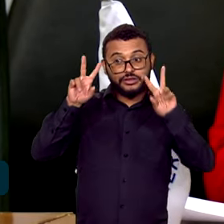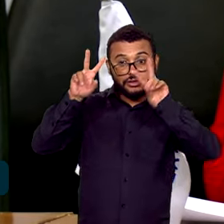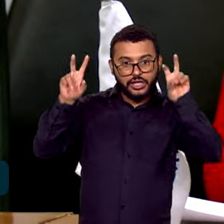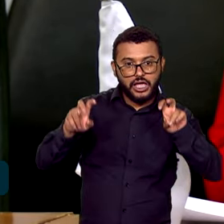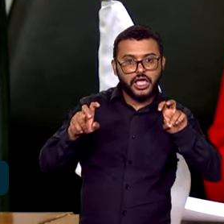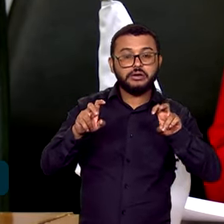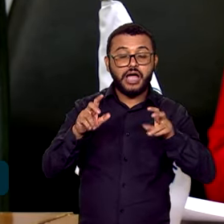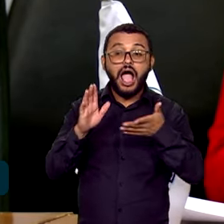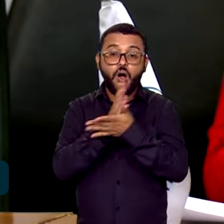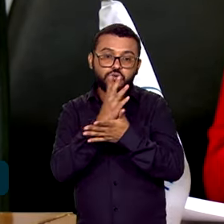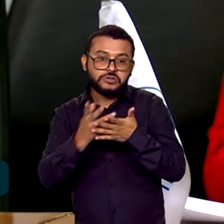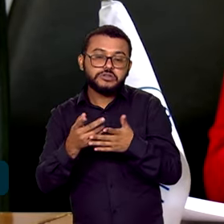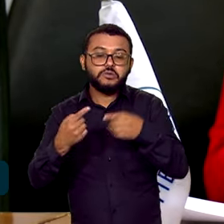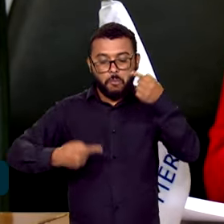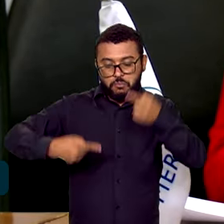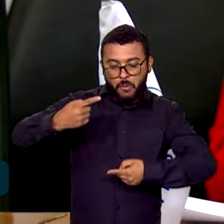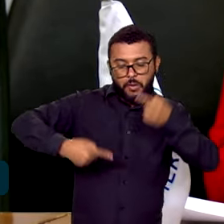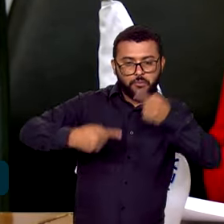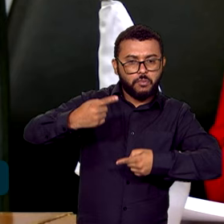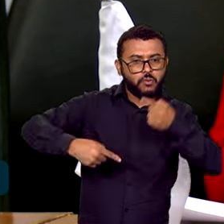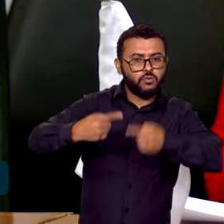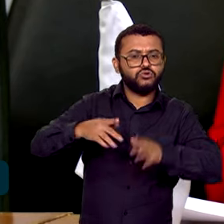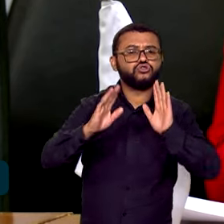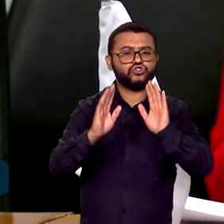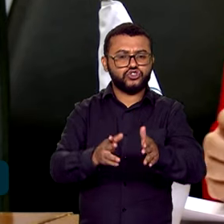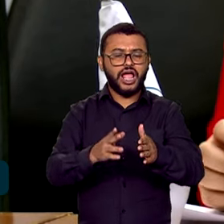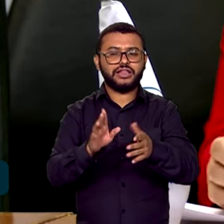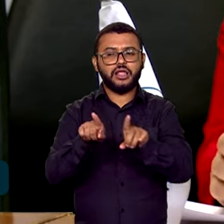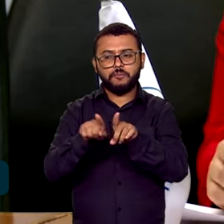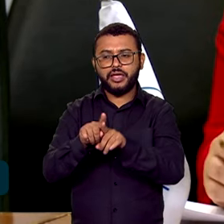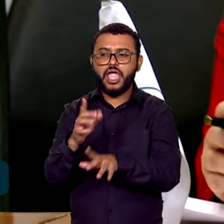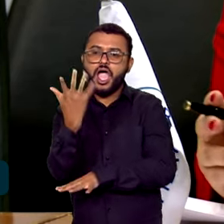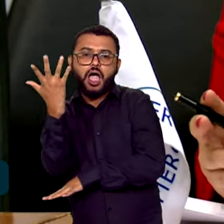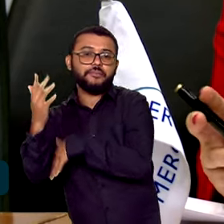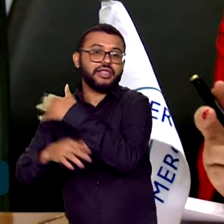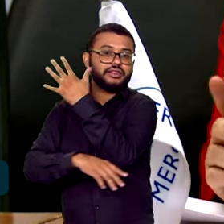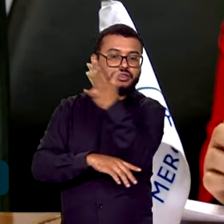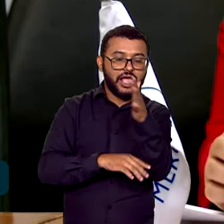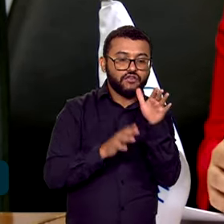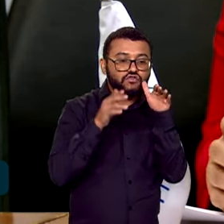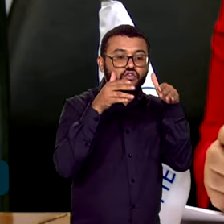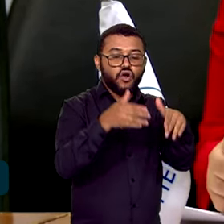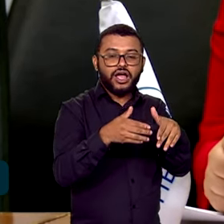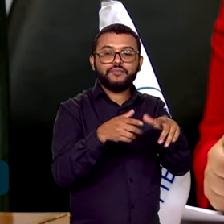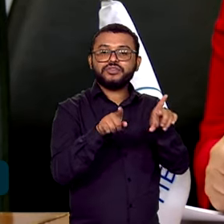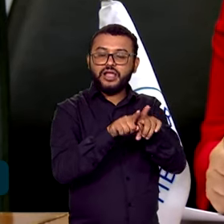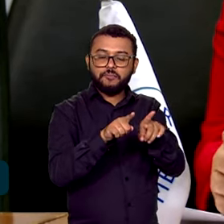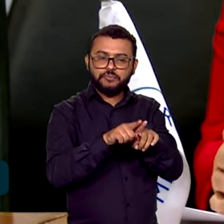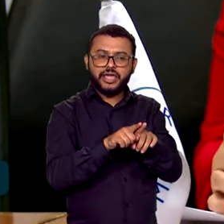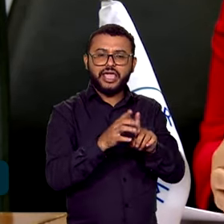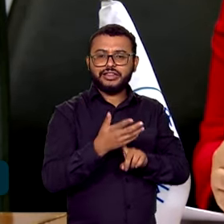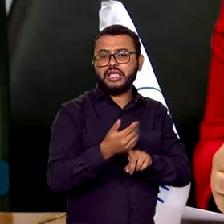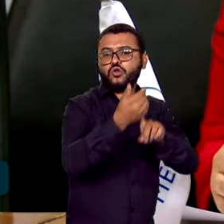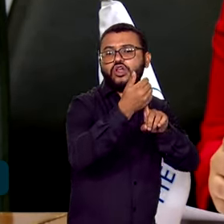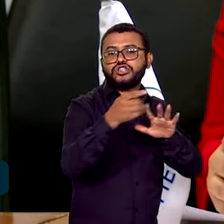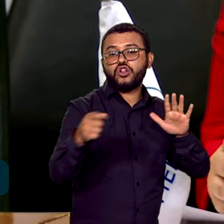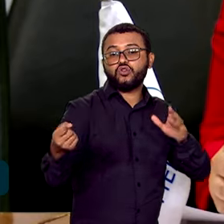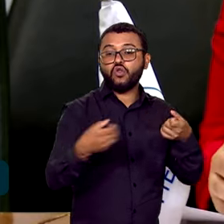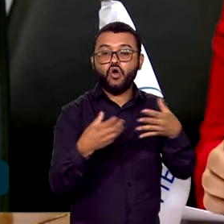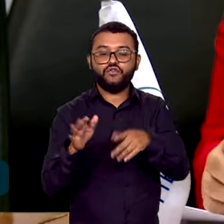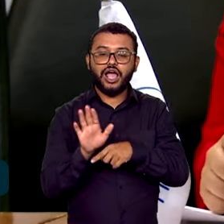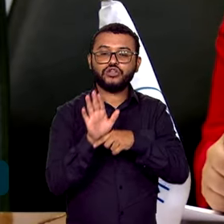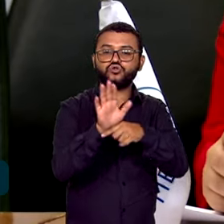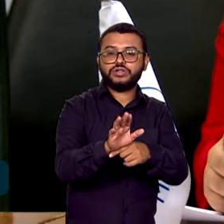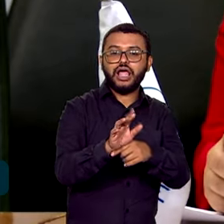vez mais discutimos esse impacto das questões ambientais, da ciência, tecnologia e inovação a serviço da